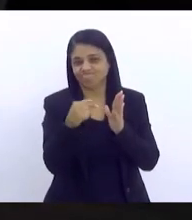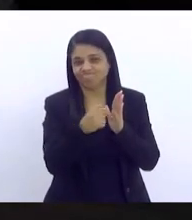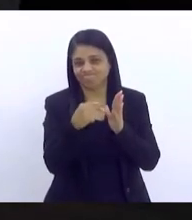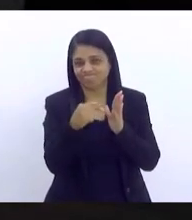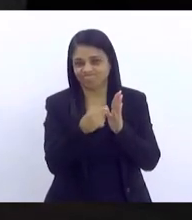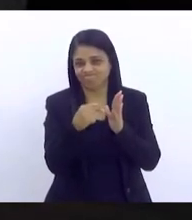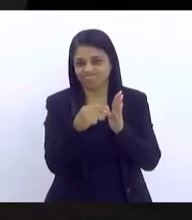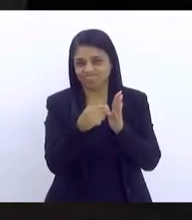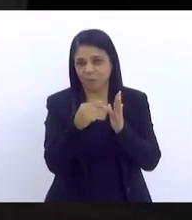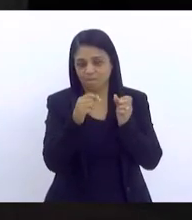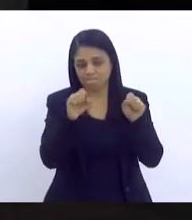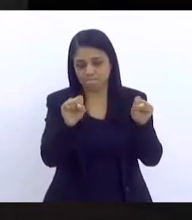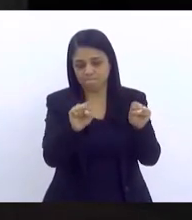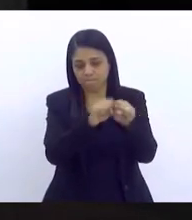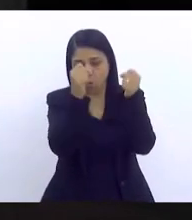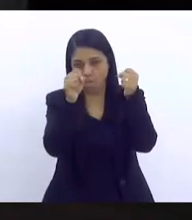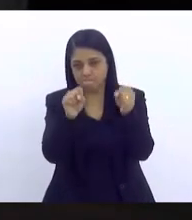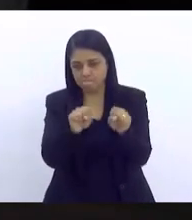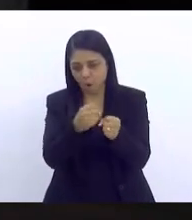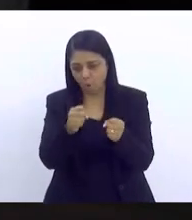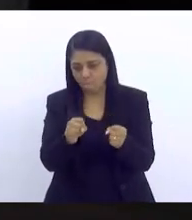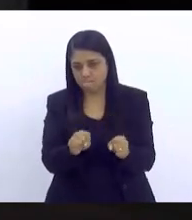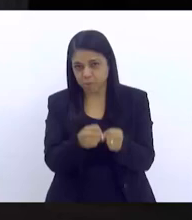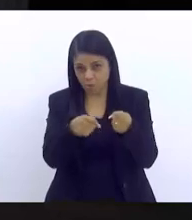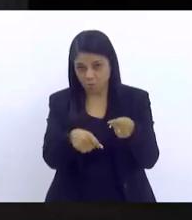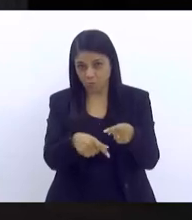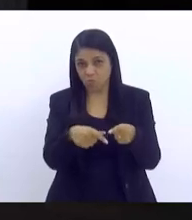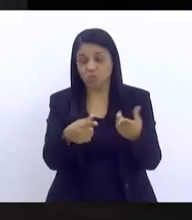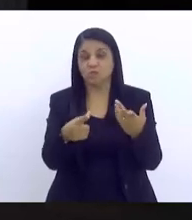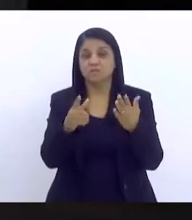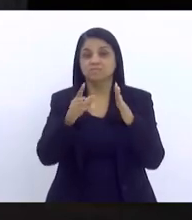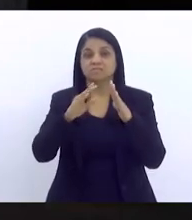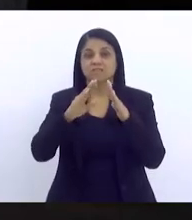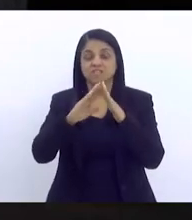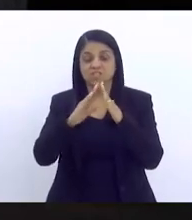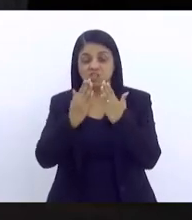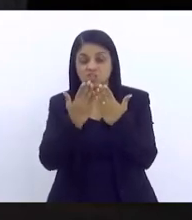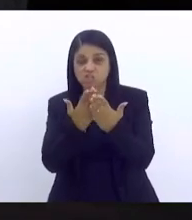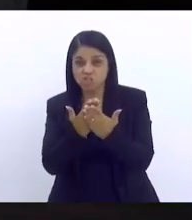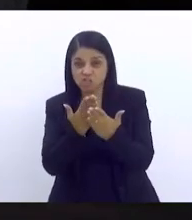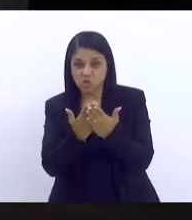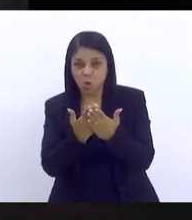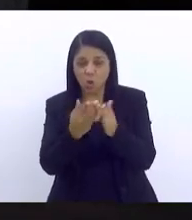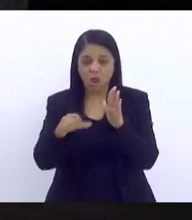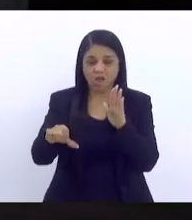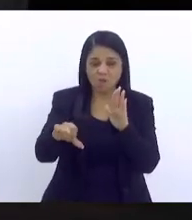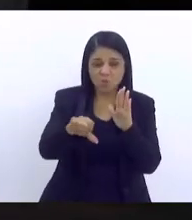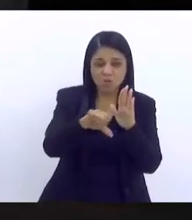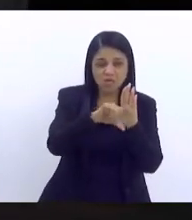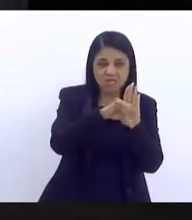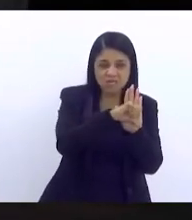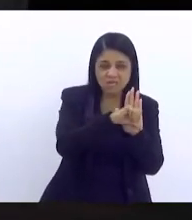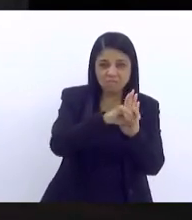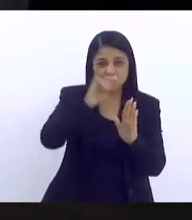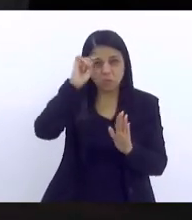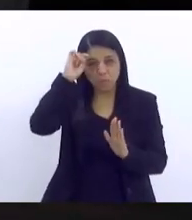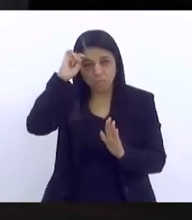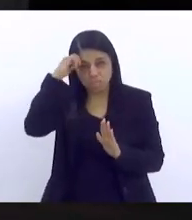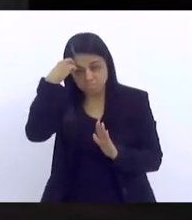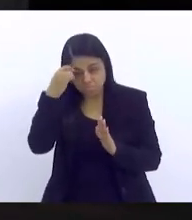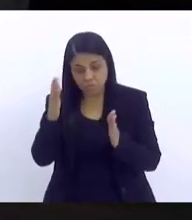esse fracasso escolar, que a criminalização dos pretos, pobres,